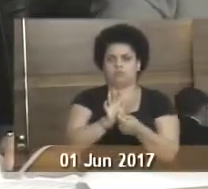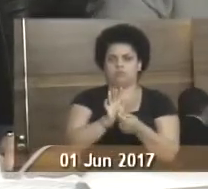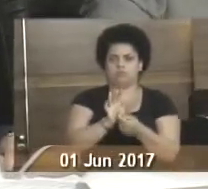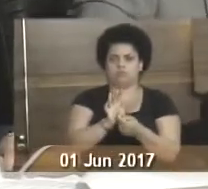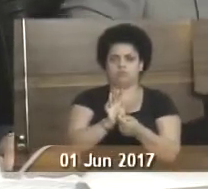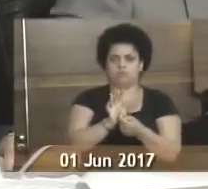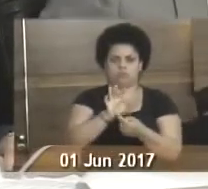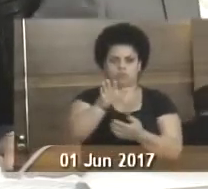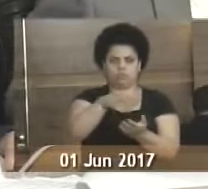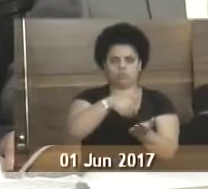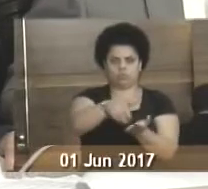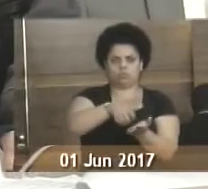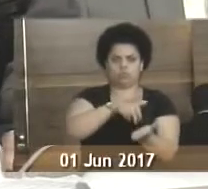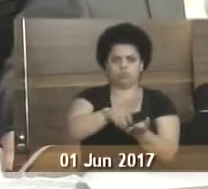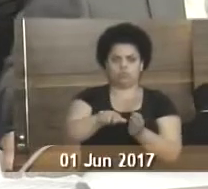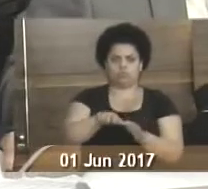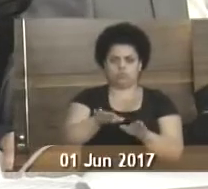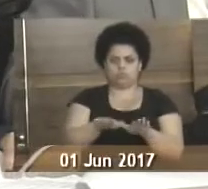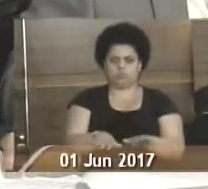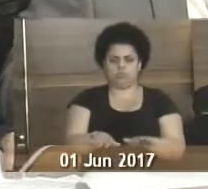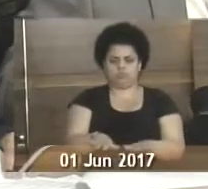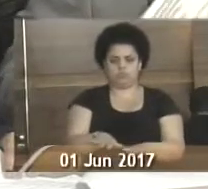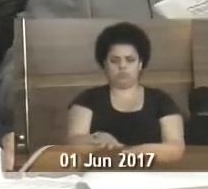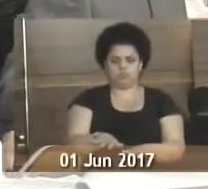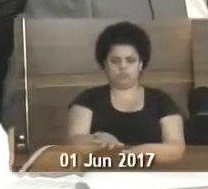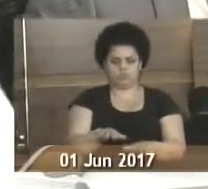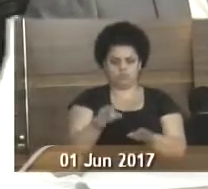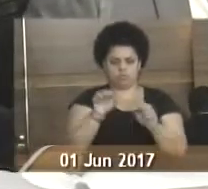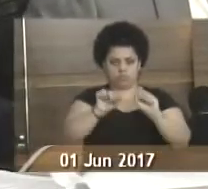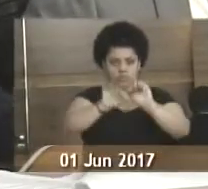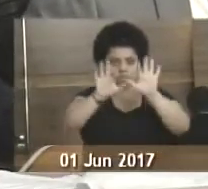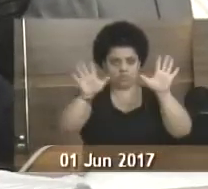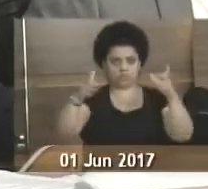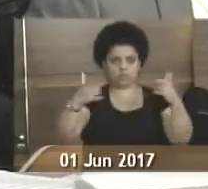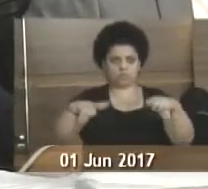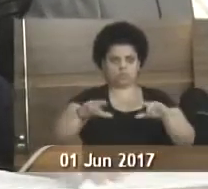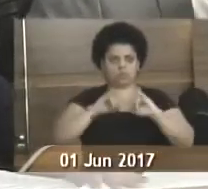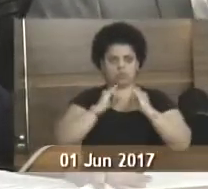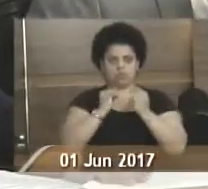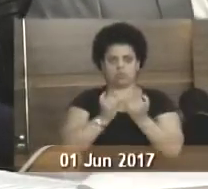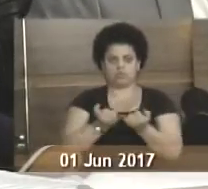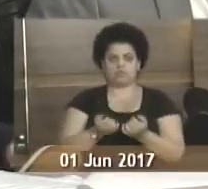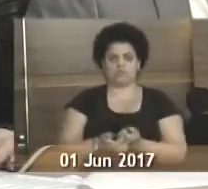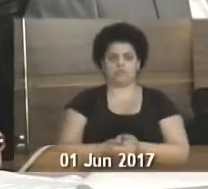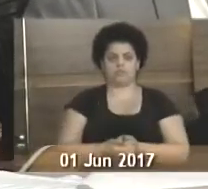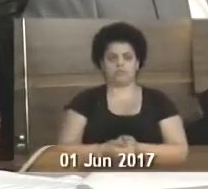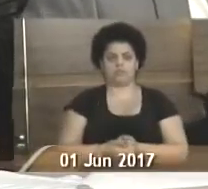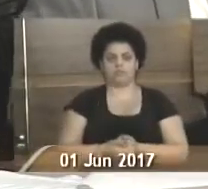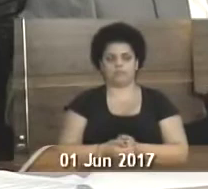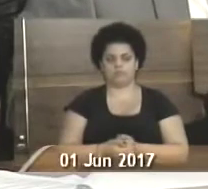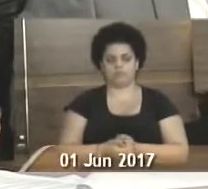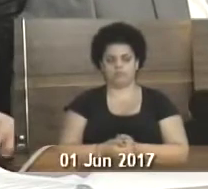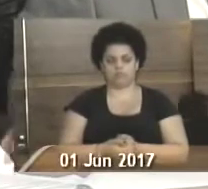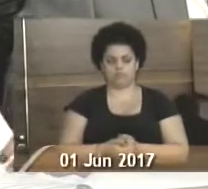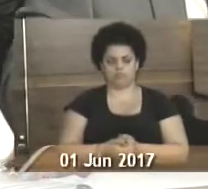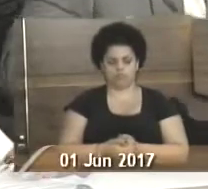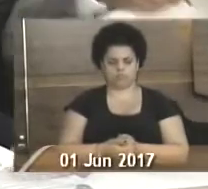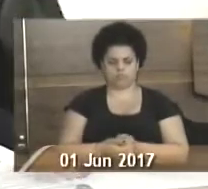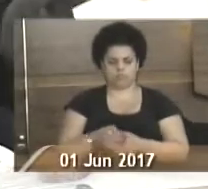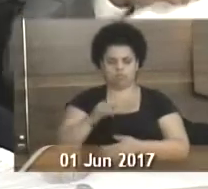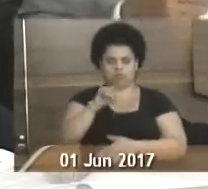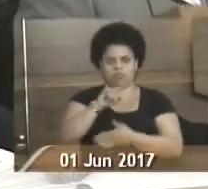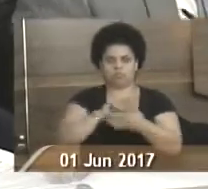municipal a pintura dos redutores de velocidade da avenida Winston Maruca, bairro Jacuecanga. Jane Roseli Veiga.